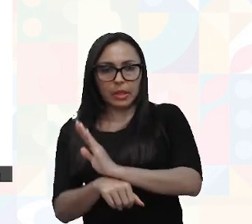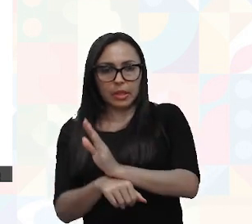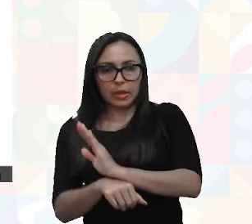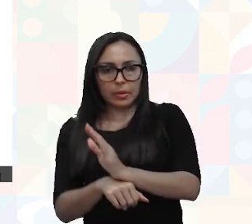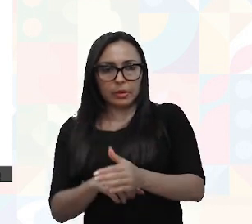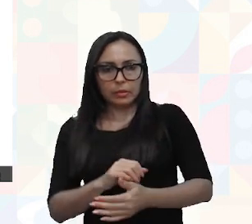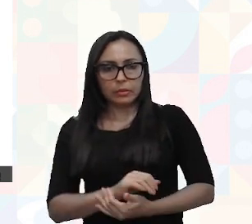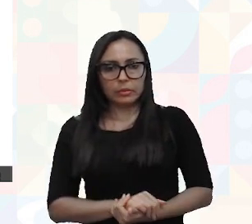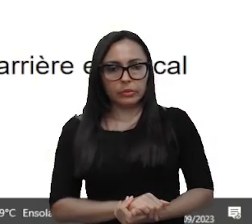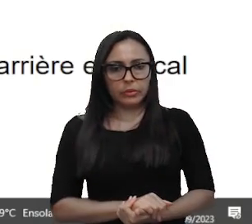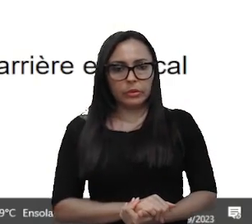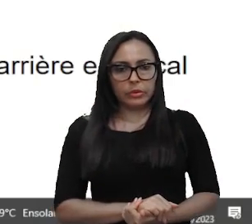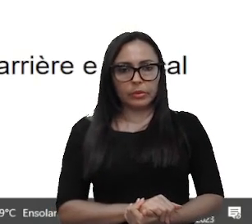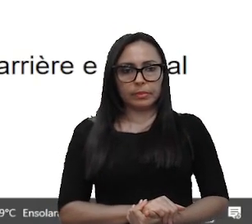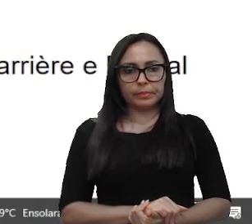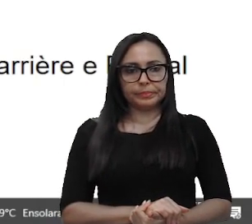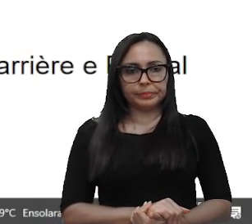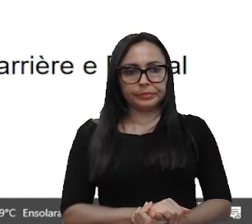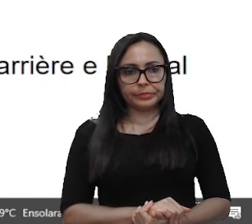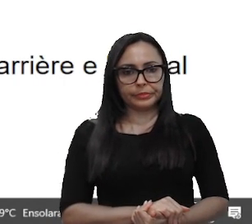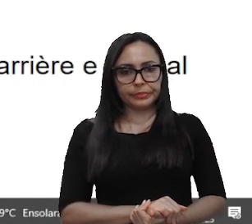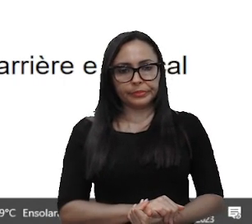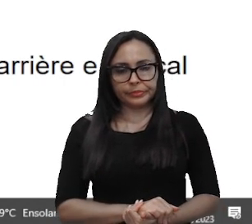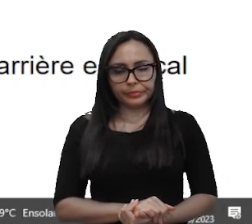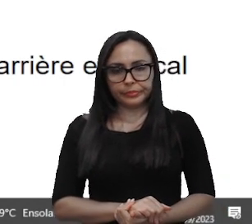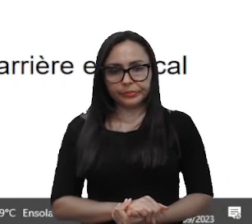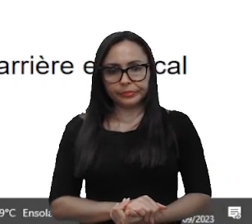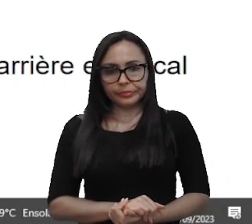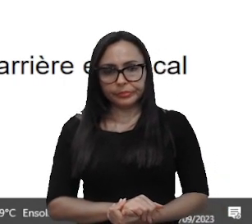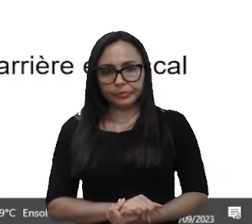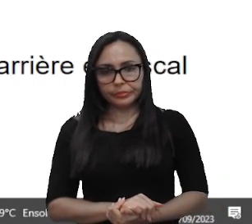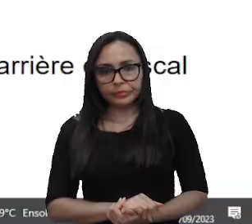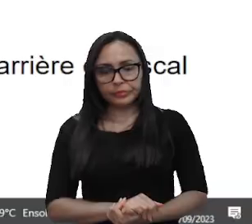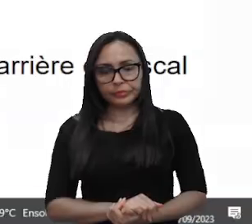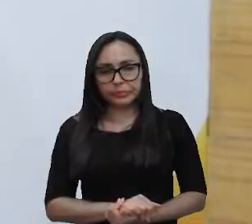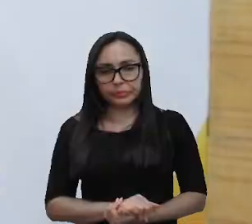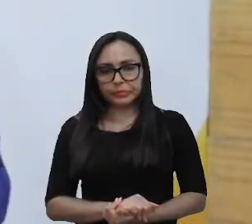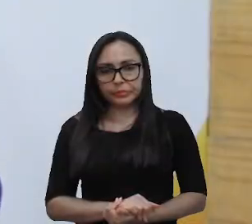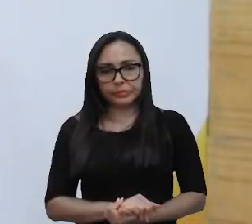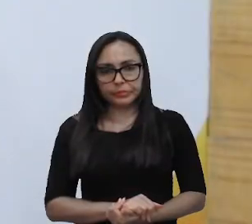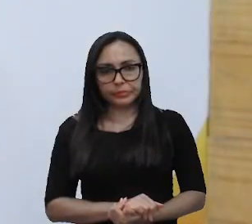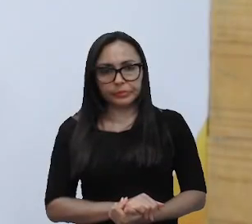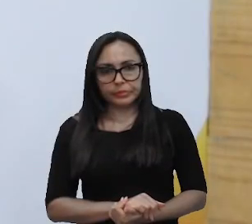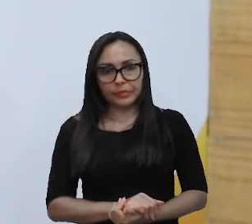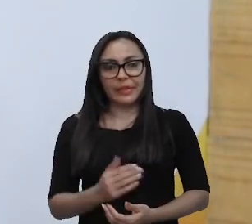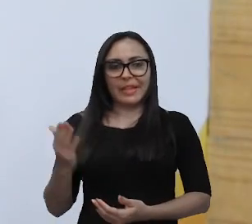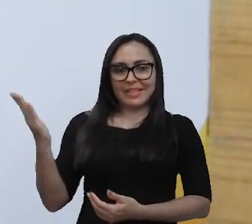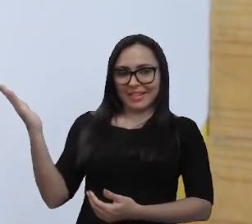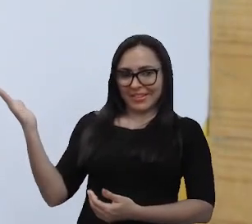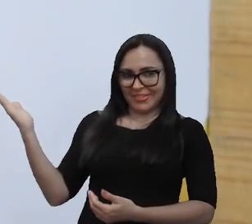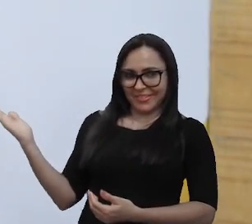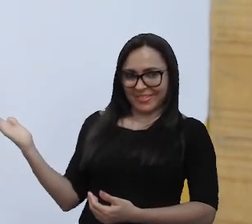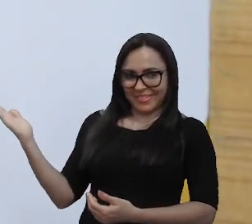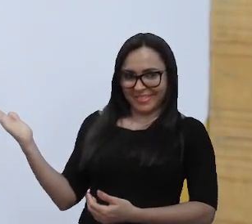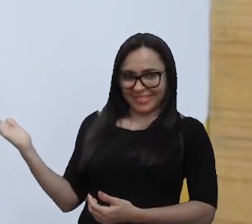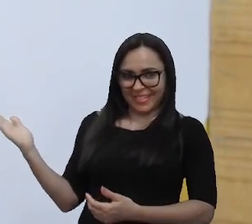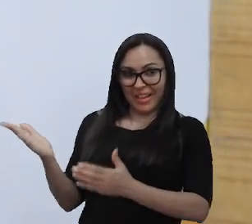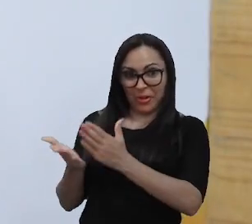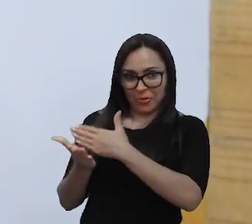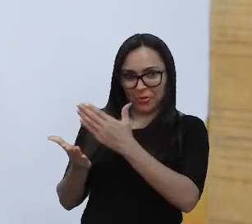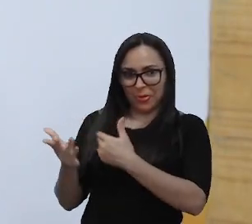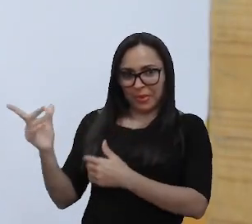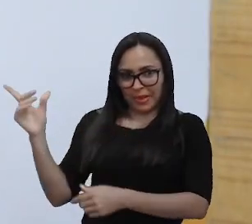aqui, ó, aqui, ó, eu, que é a minha, minha bíblia aqui, que ele mostra pra vocês,